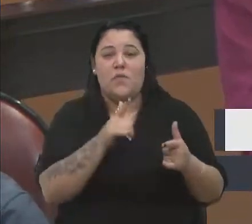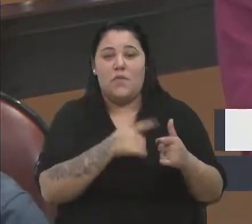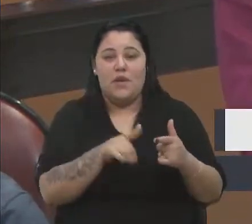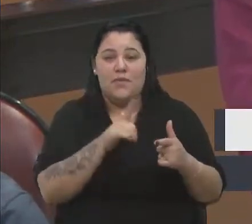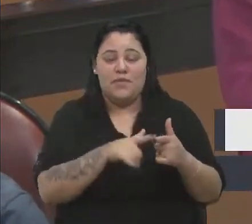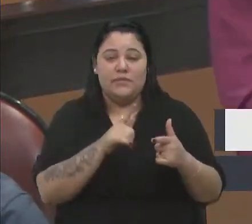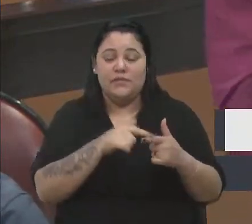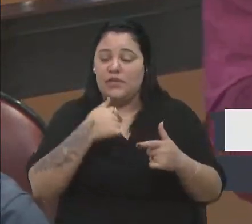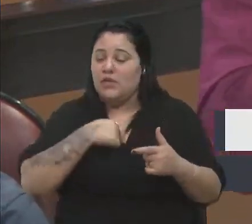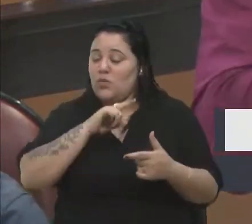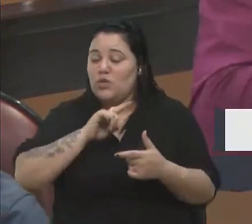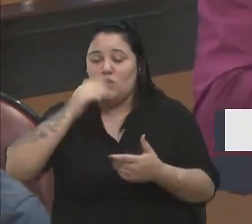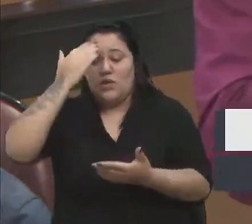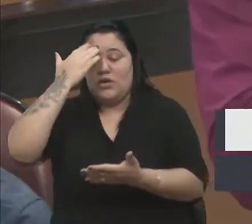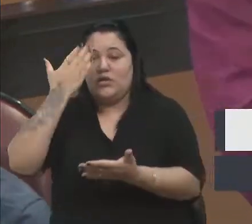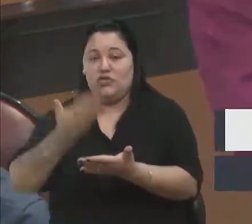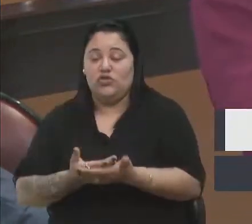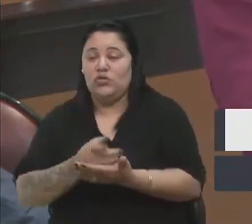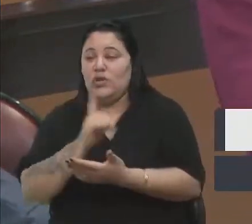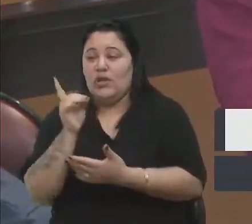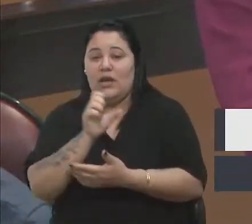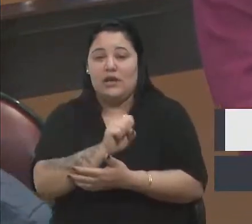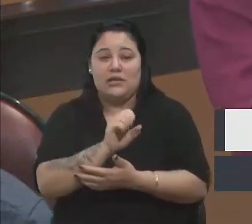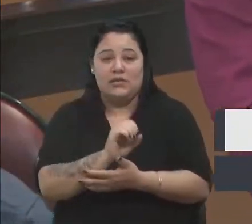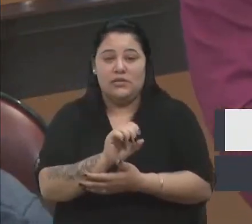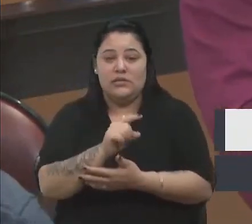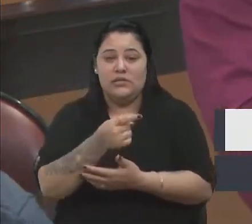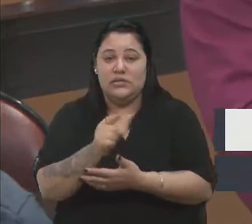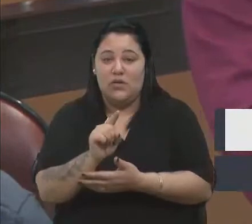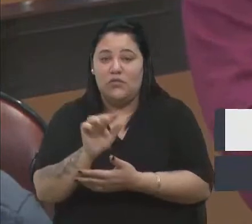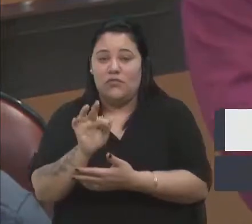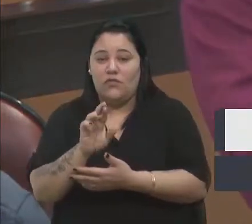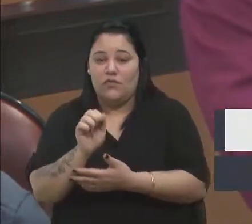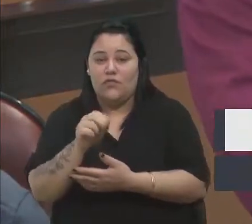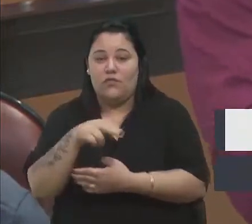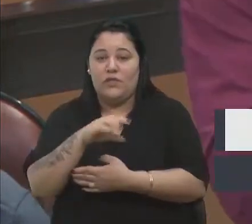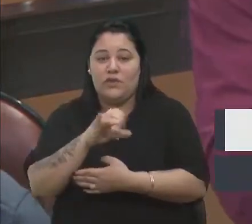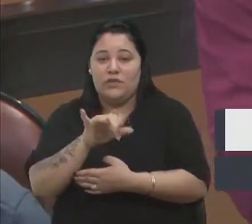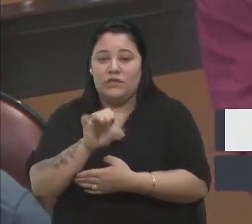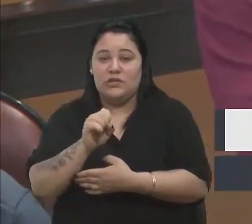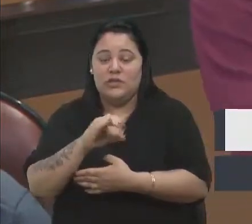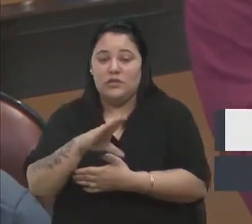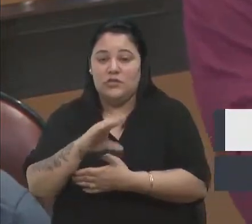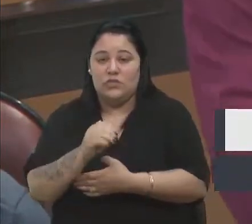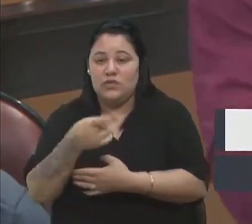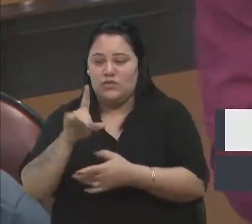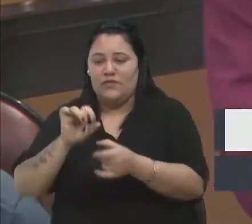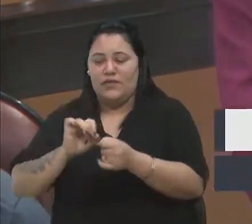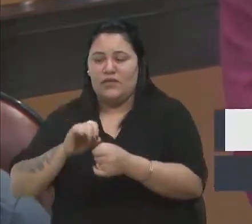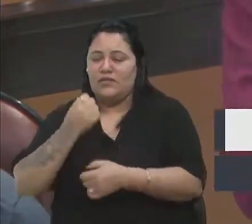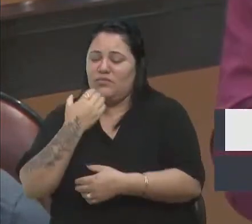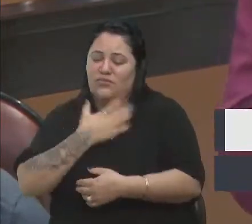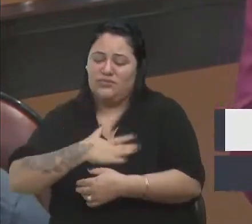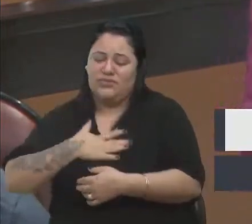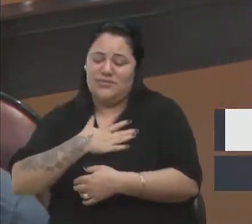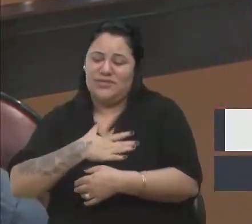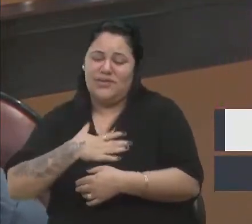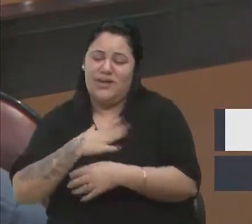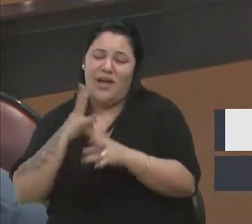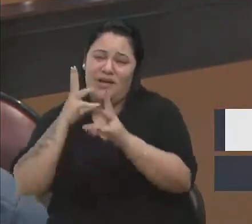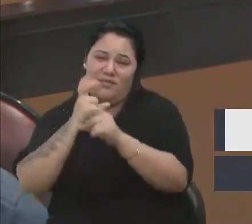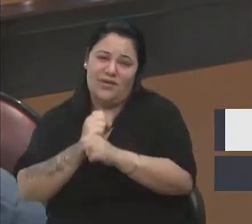Eu não acredito que lá em São Francisco ia ser feito um bem-estar animal naquela pequena área lá de